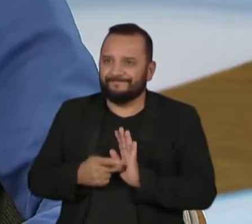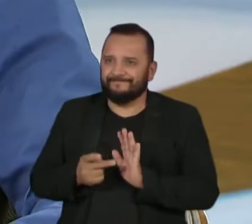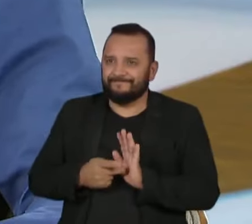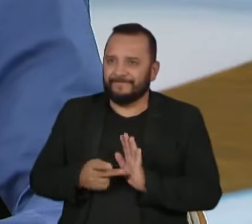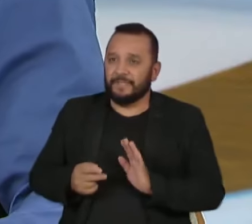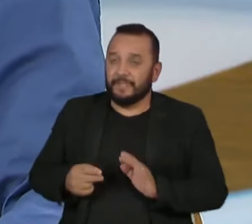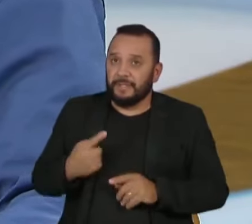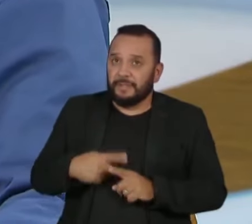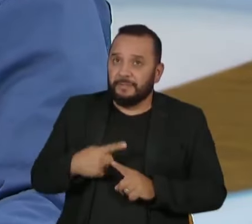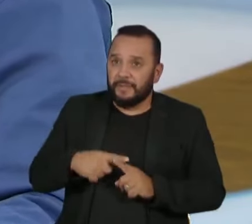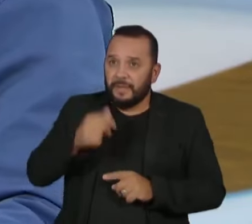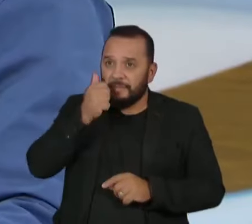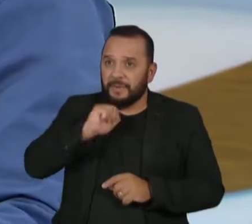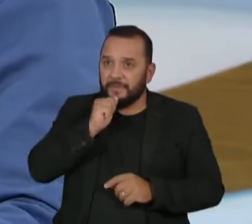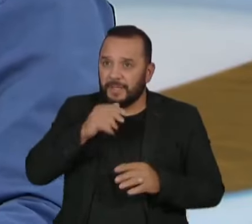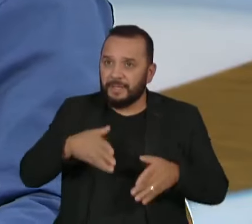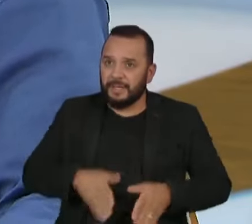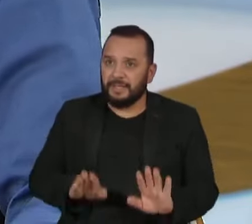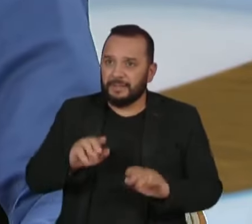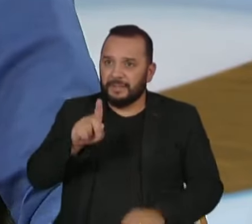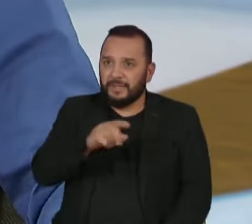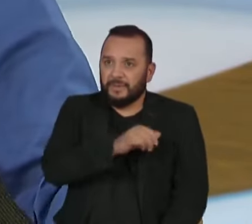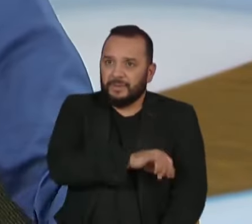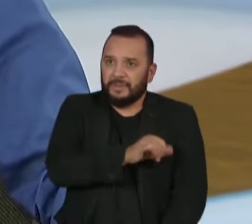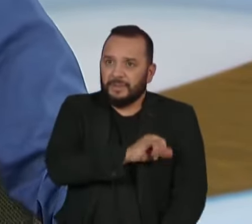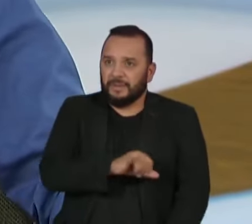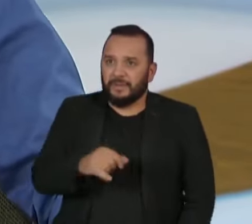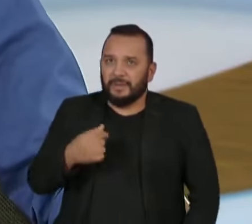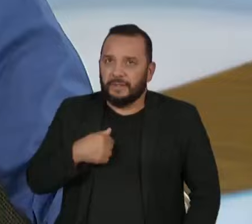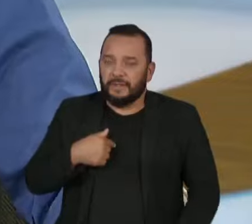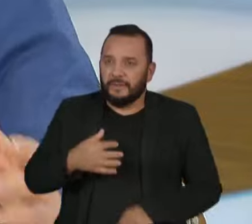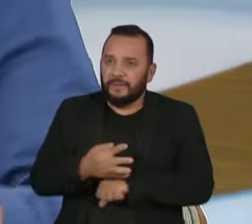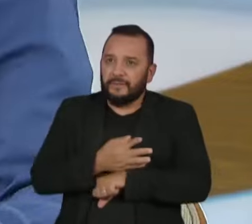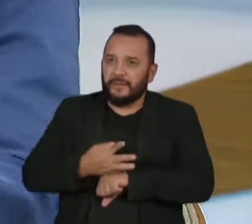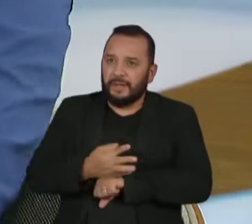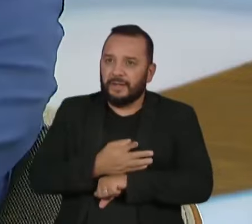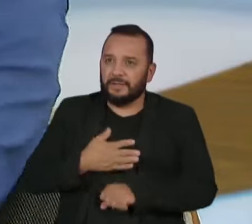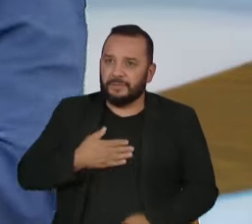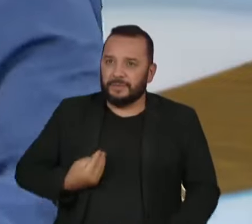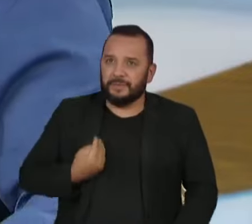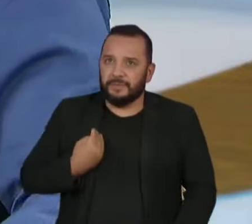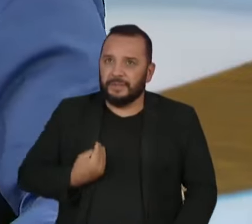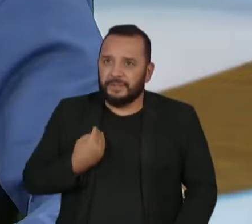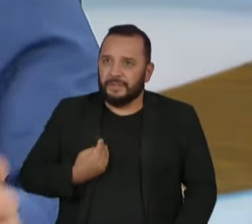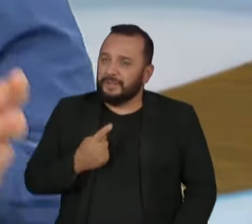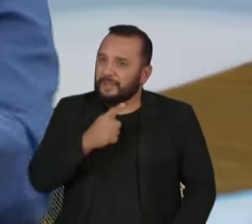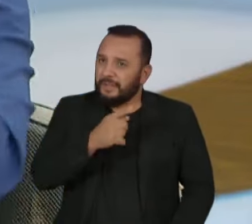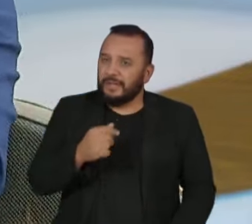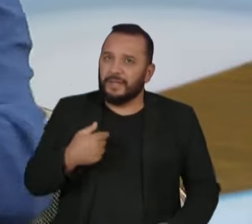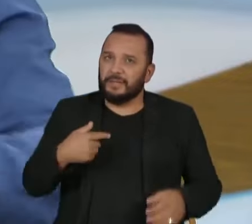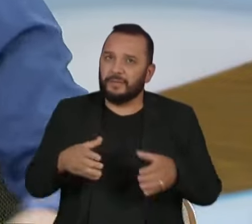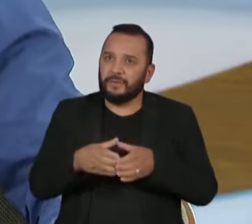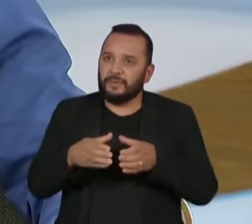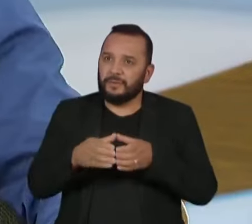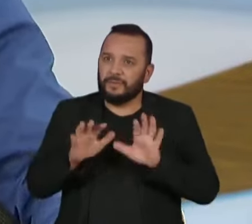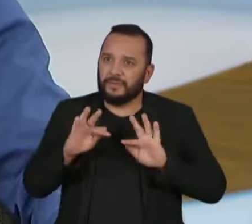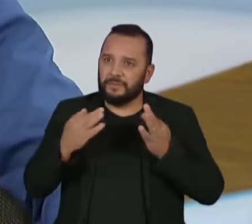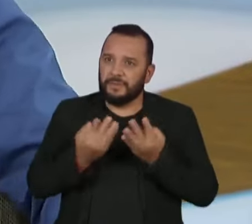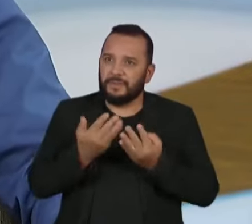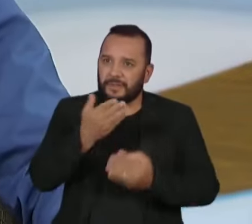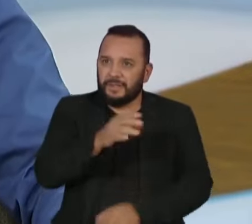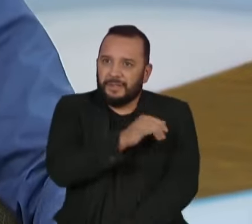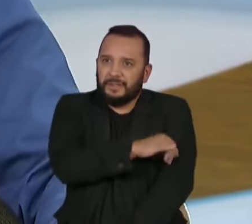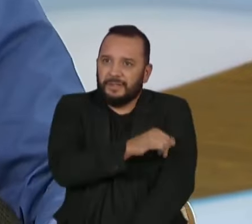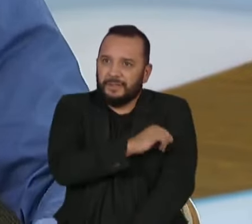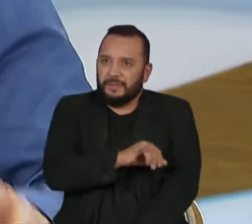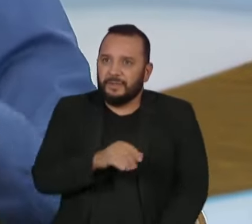Minha mãe era carioca, né? Eu passei todas as minhas férias da vida com a turma da família da minha mãe